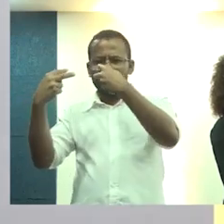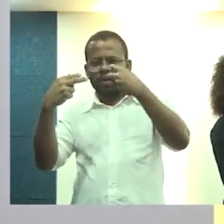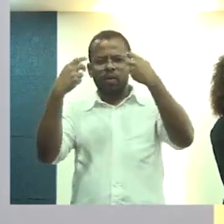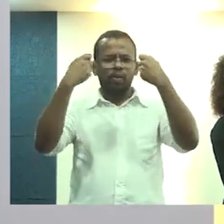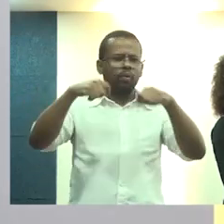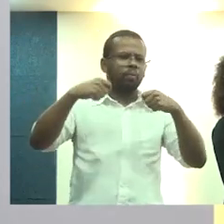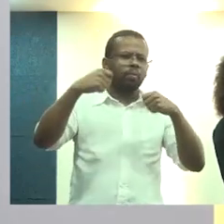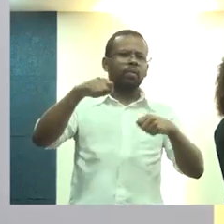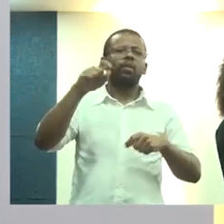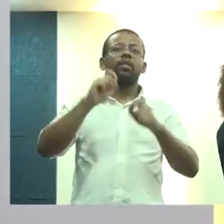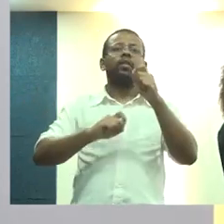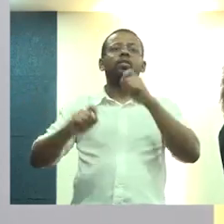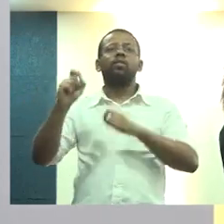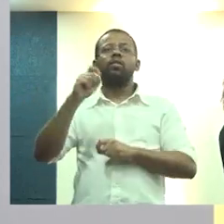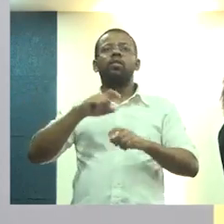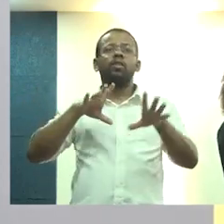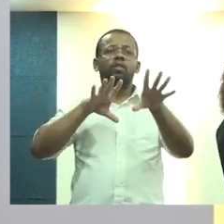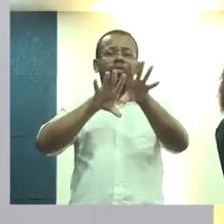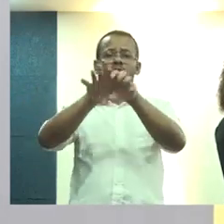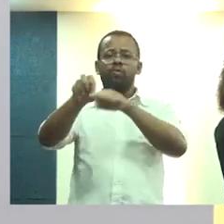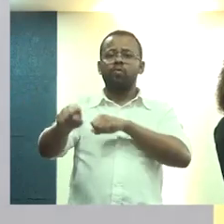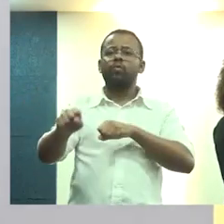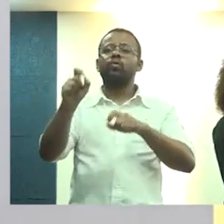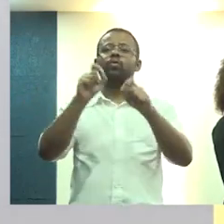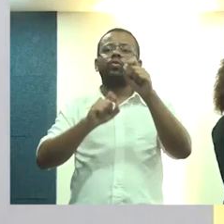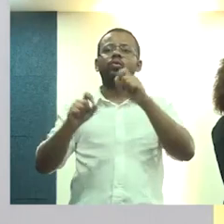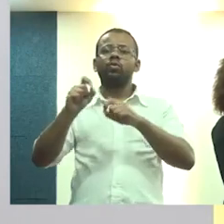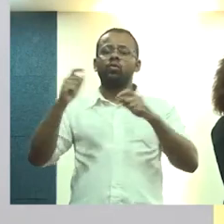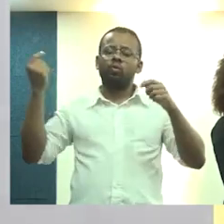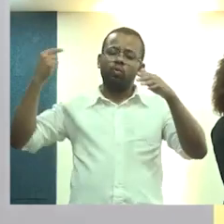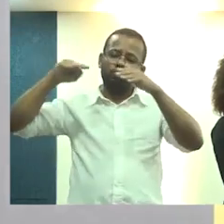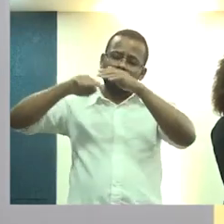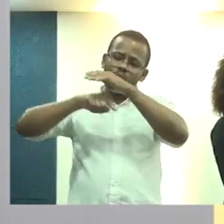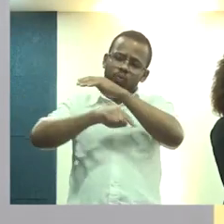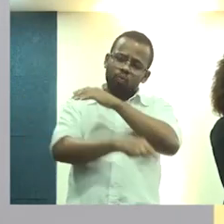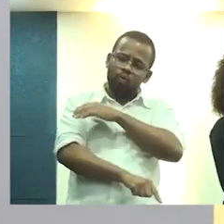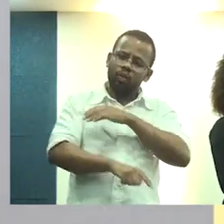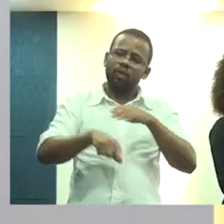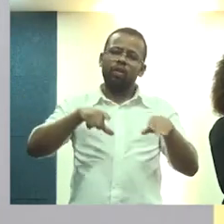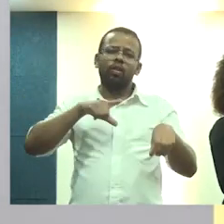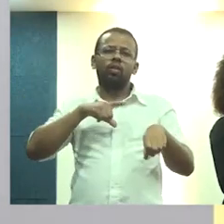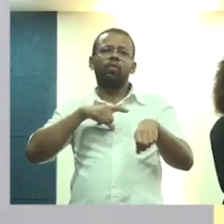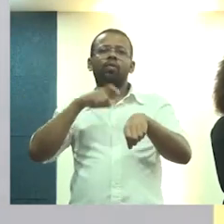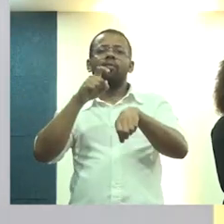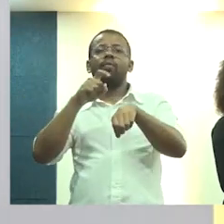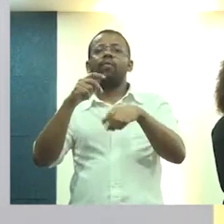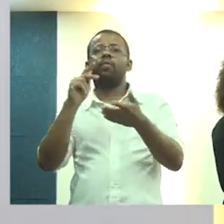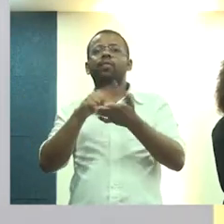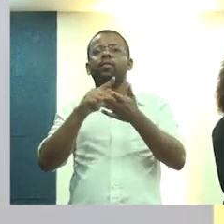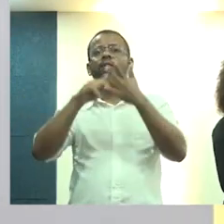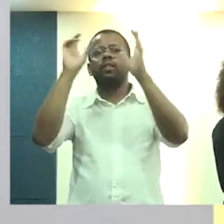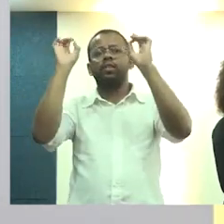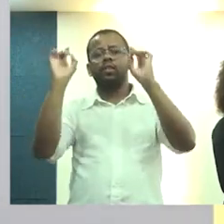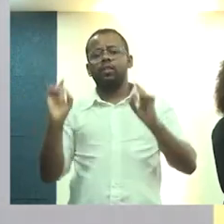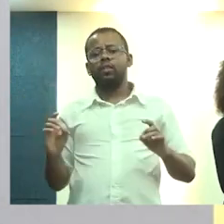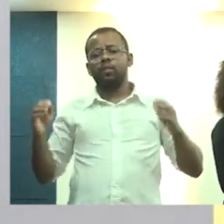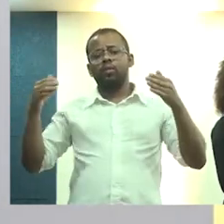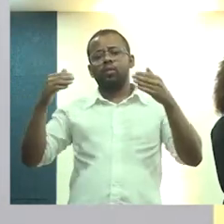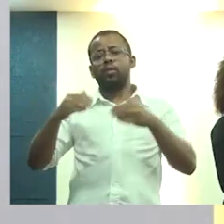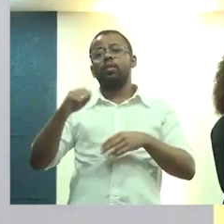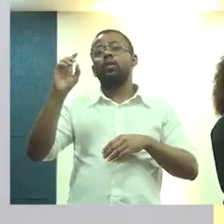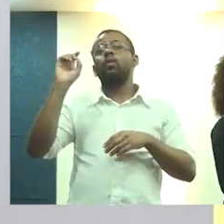necessidade e a necessidade dessa formação, desse aprofundamento numa realidade que é específica,